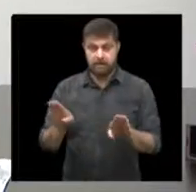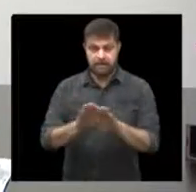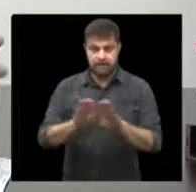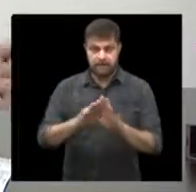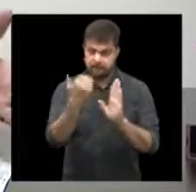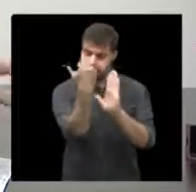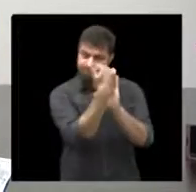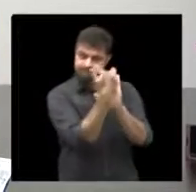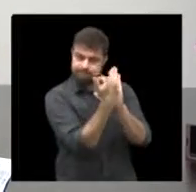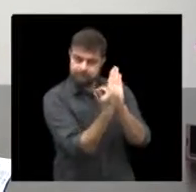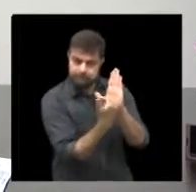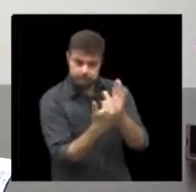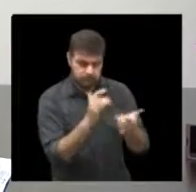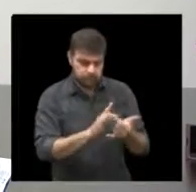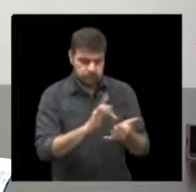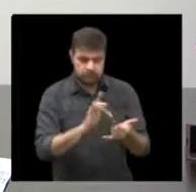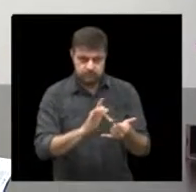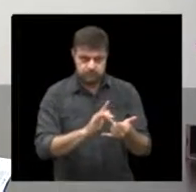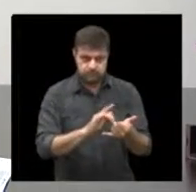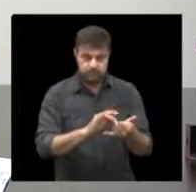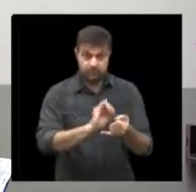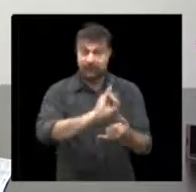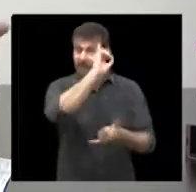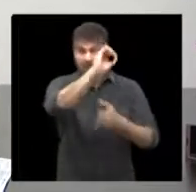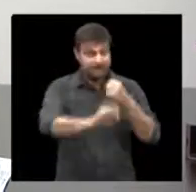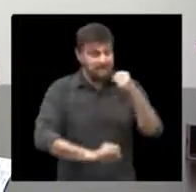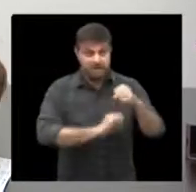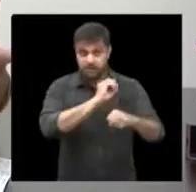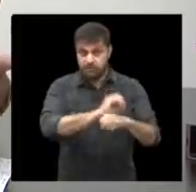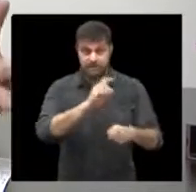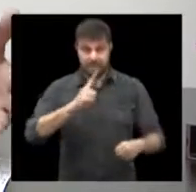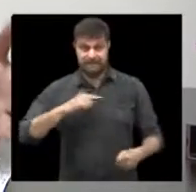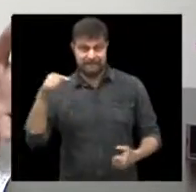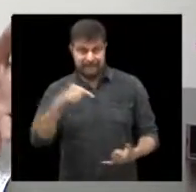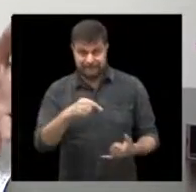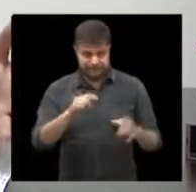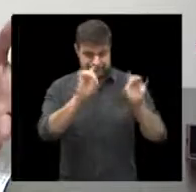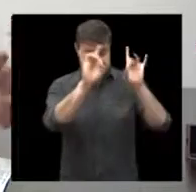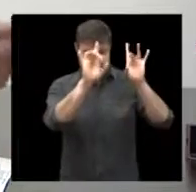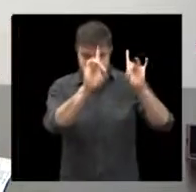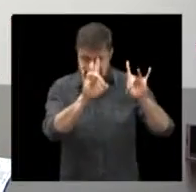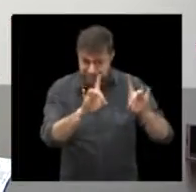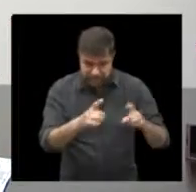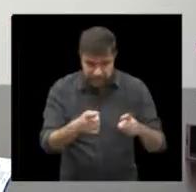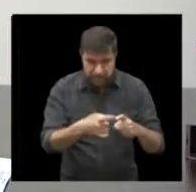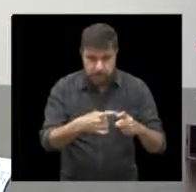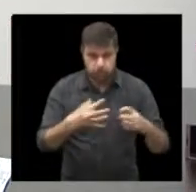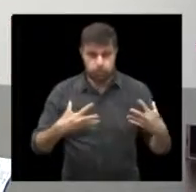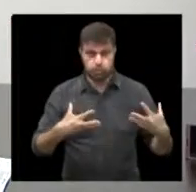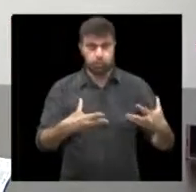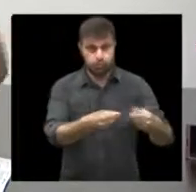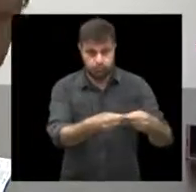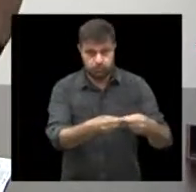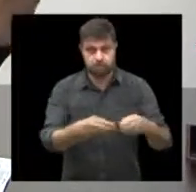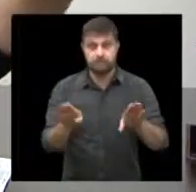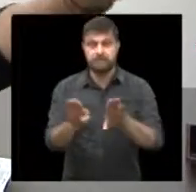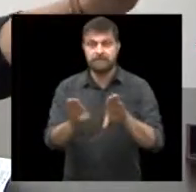catálogo do aplicativo 24 Horas você vai encontrar todas as especialidades, inclusive